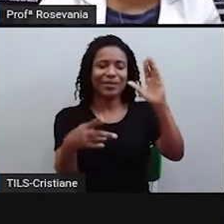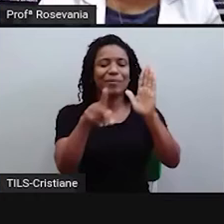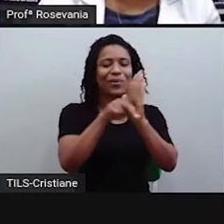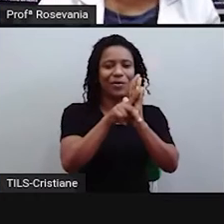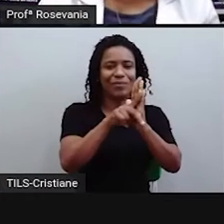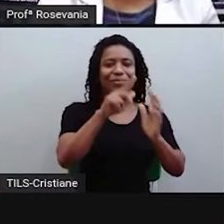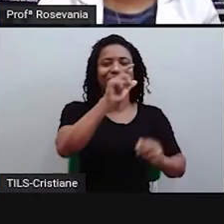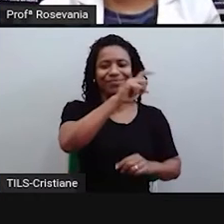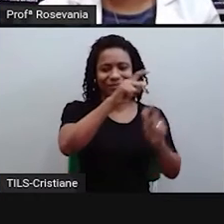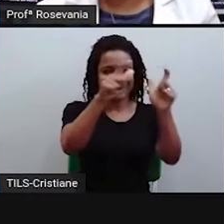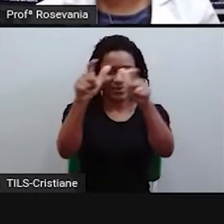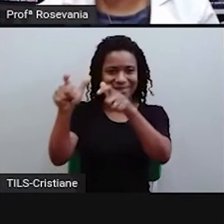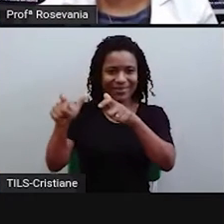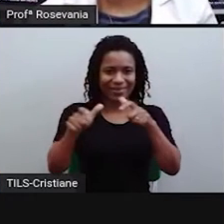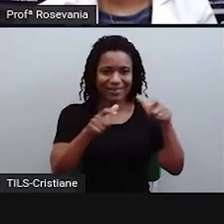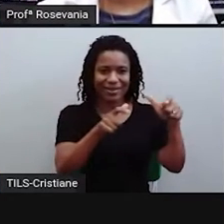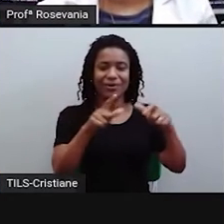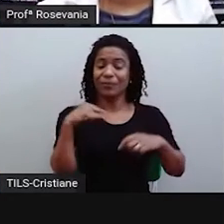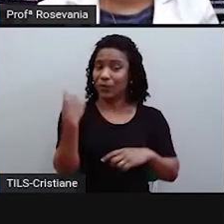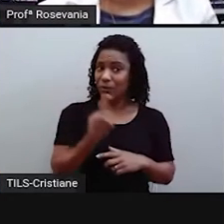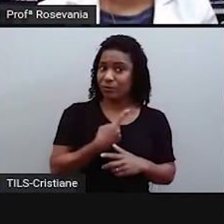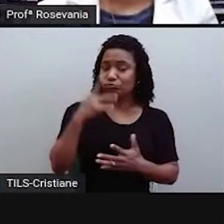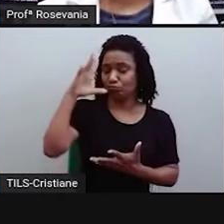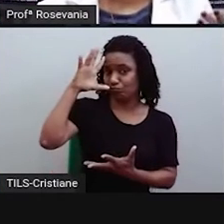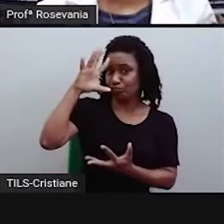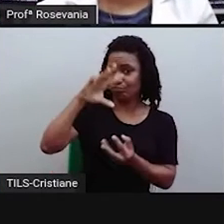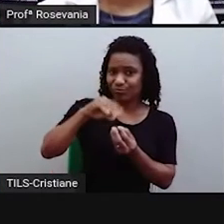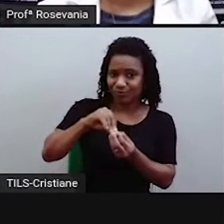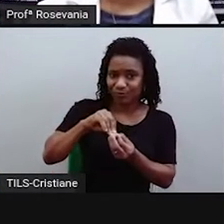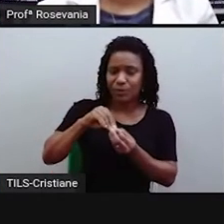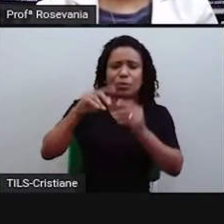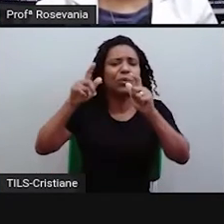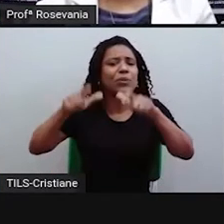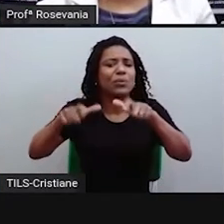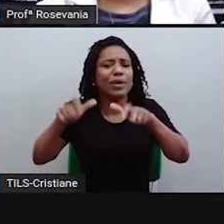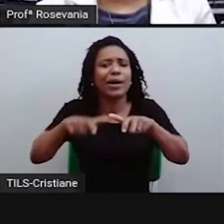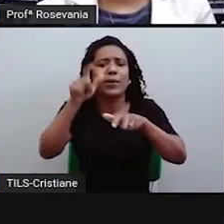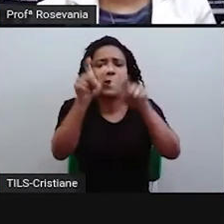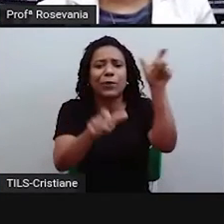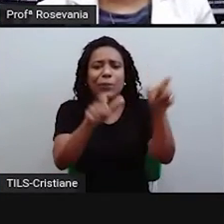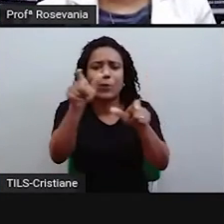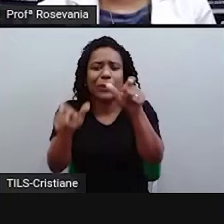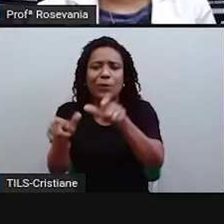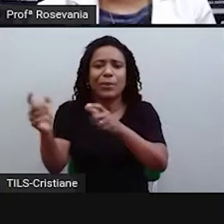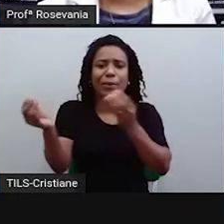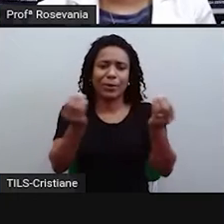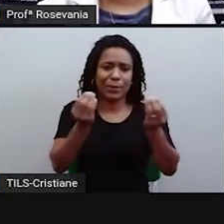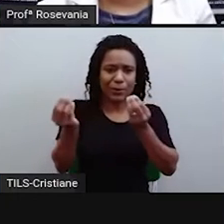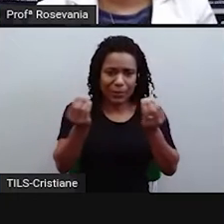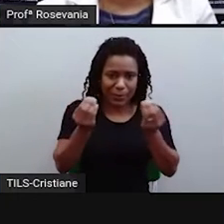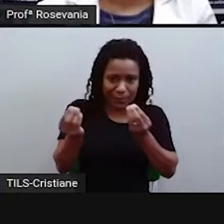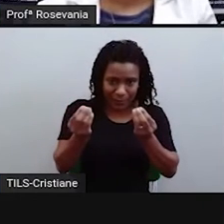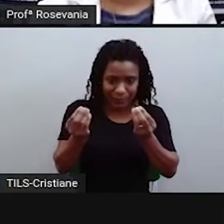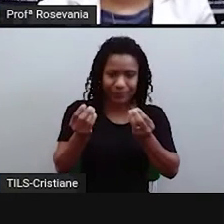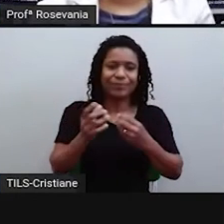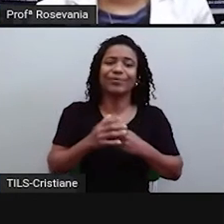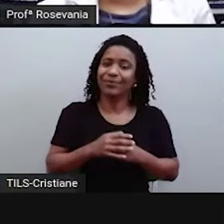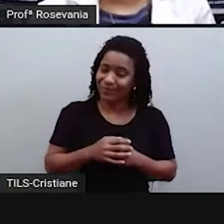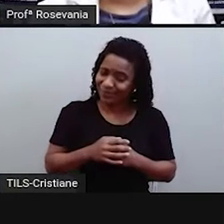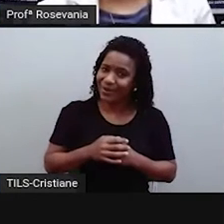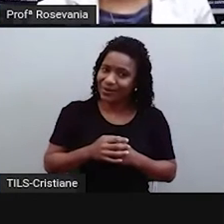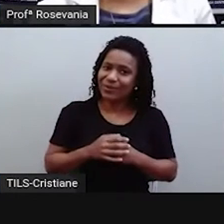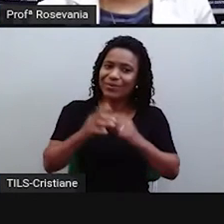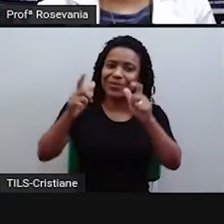presentes aí, e a gente compreende melhor as pessoas, o lugar, gente entende melhor essa, até a história